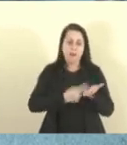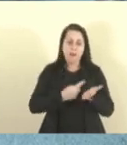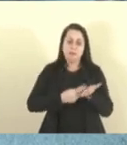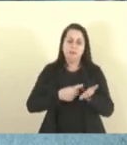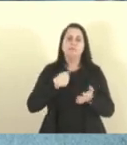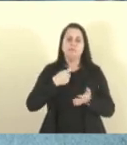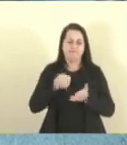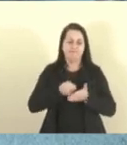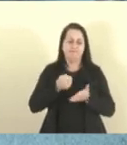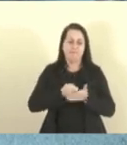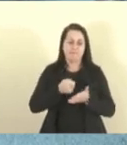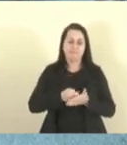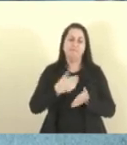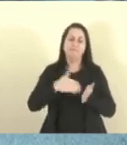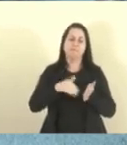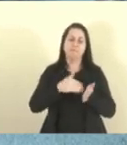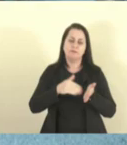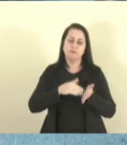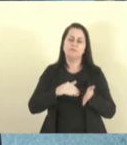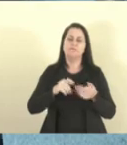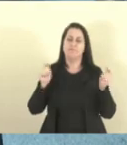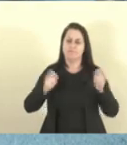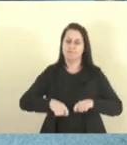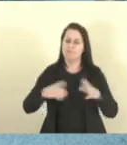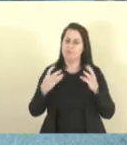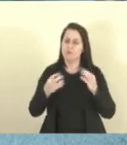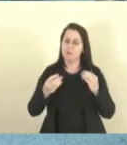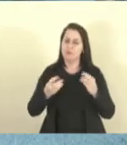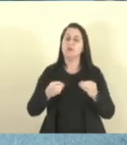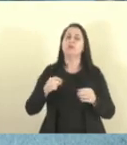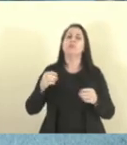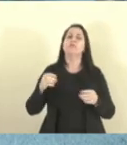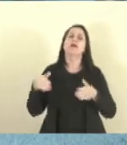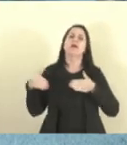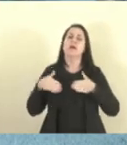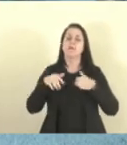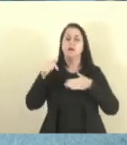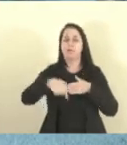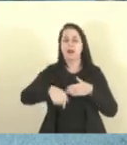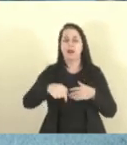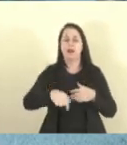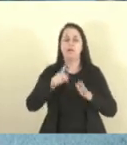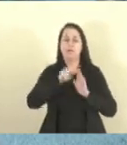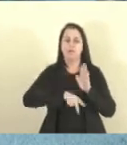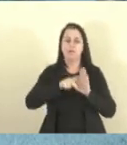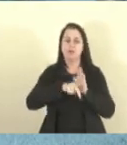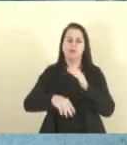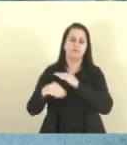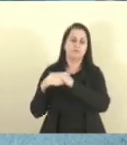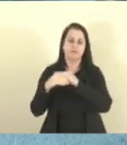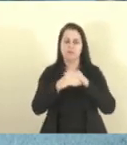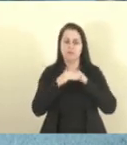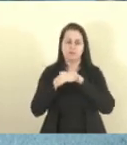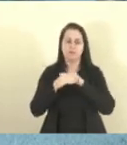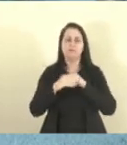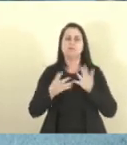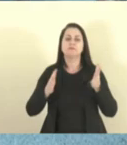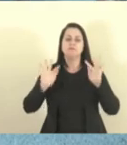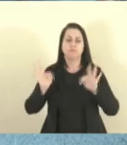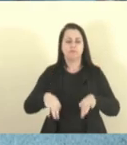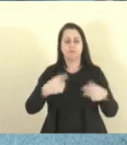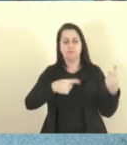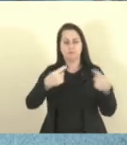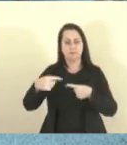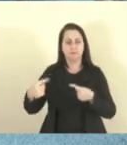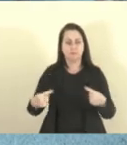o nosso secretário Marcelo, que é um secretário muito competente, para que encaminhe para cá projeto para igualar os militares. Encerrada a discussão,